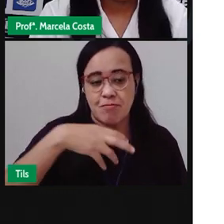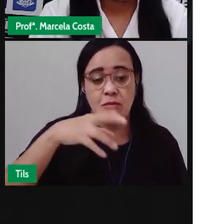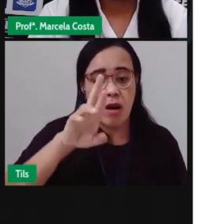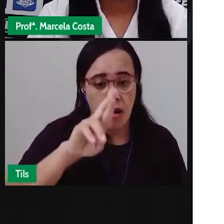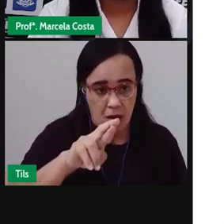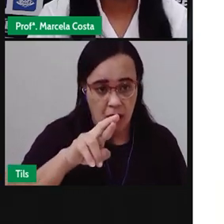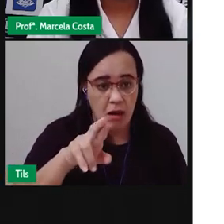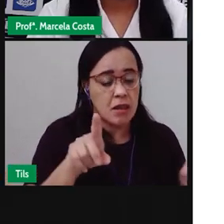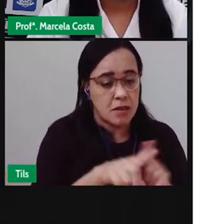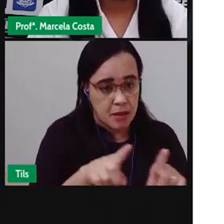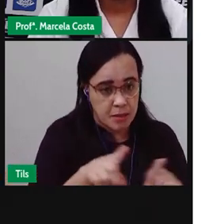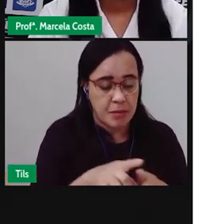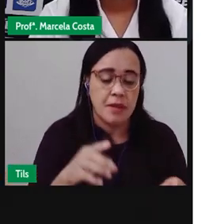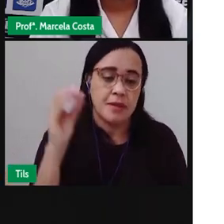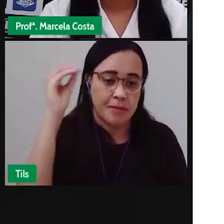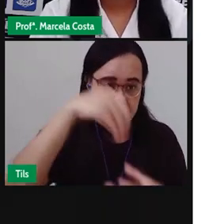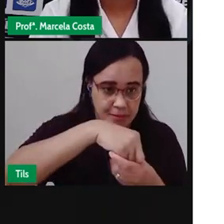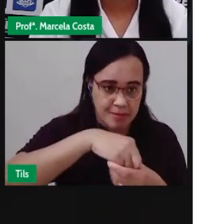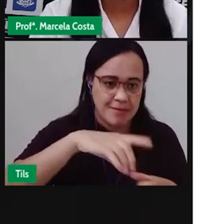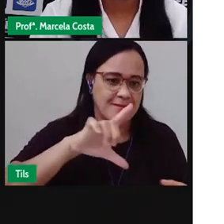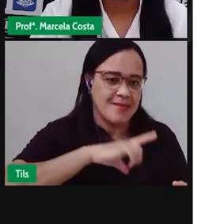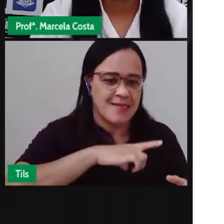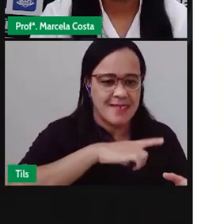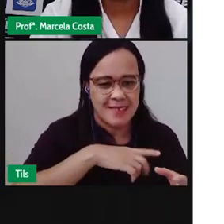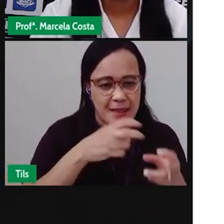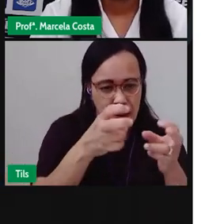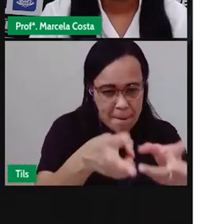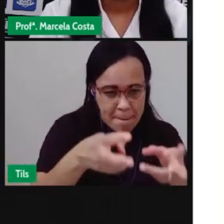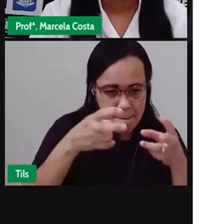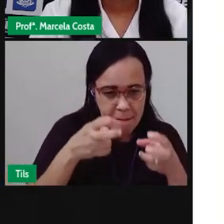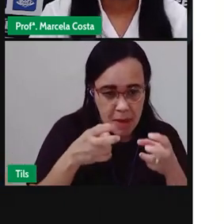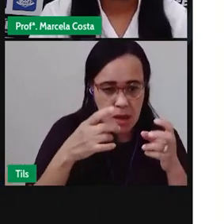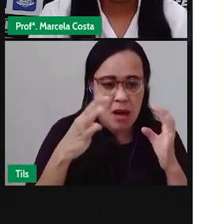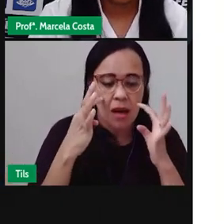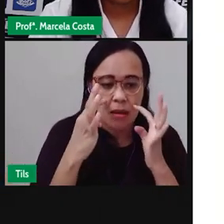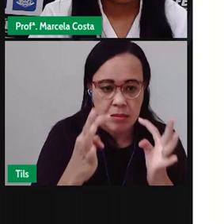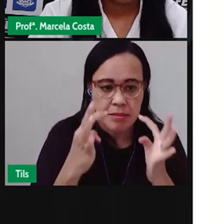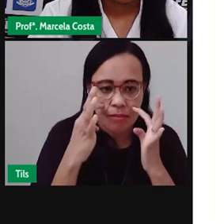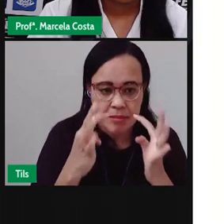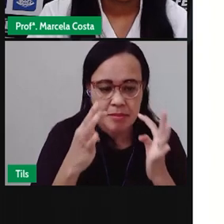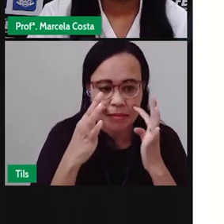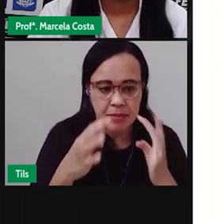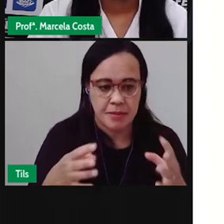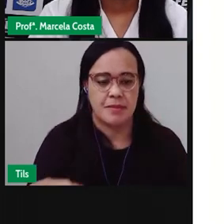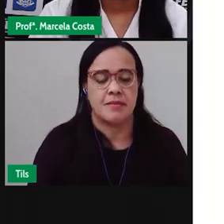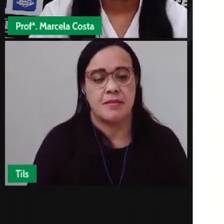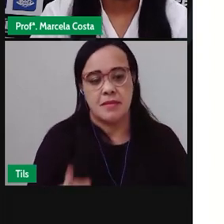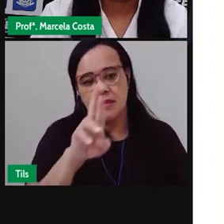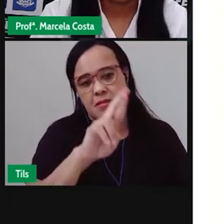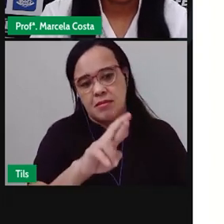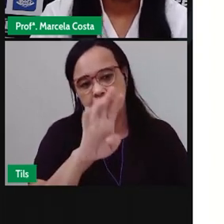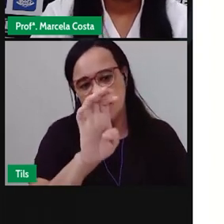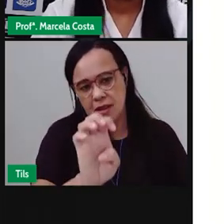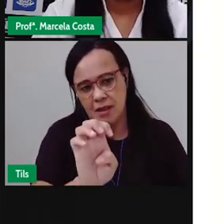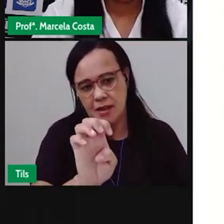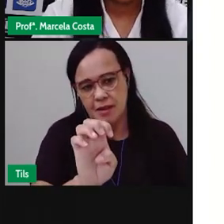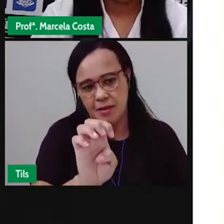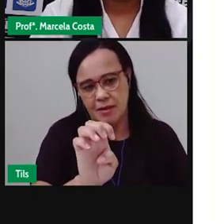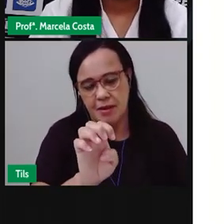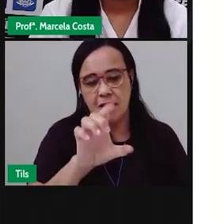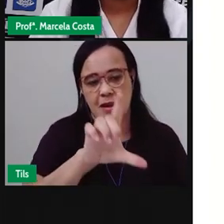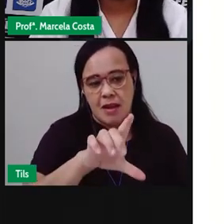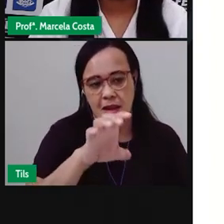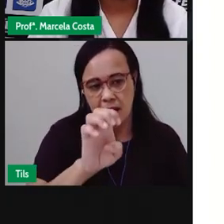letra R Que o nome é R Mas o som emitido É de Rê Então a gente vai ver Rê